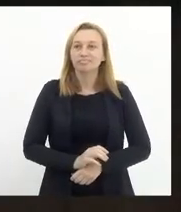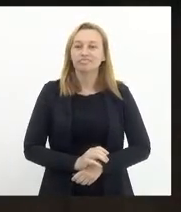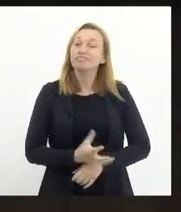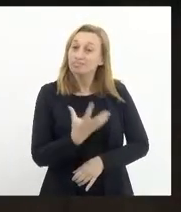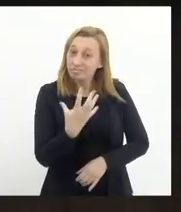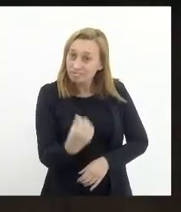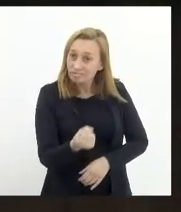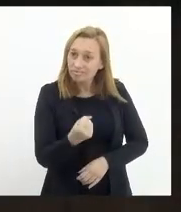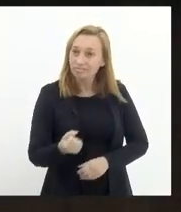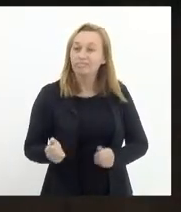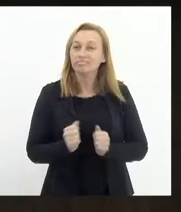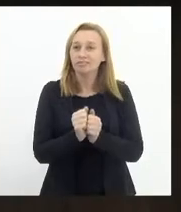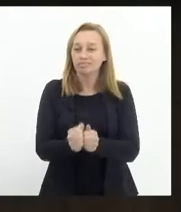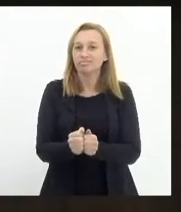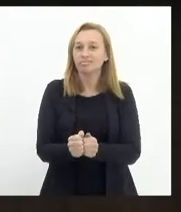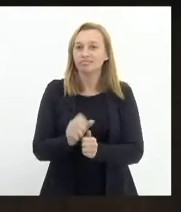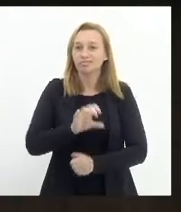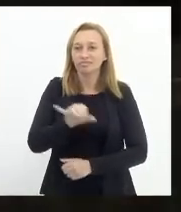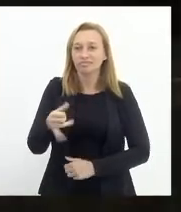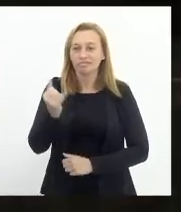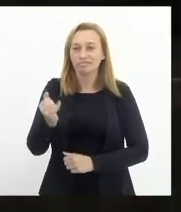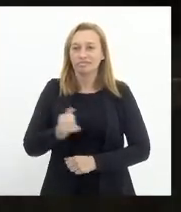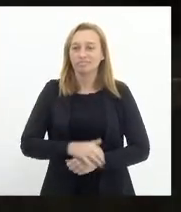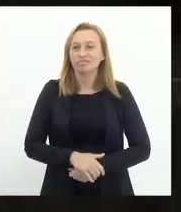favorável acompanhando a CCJ.